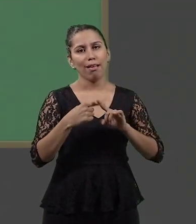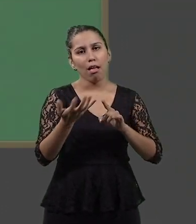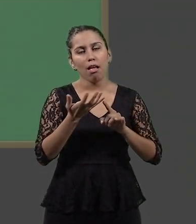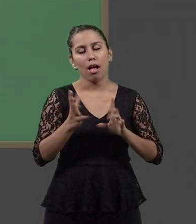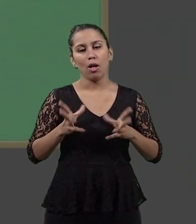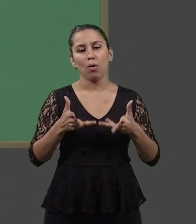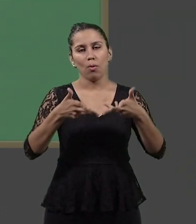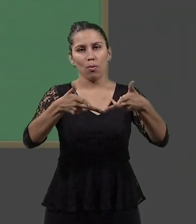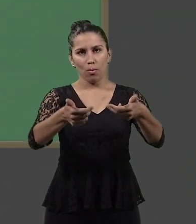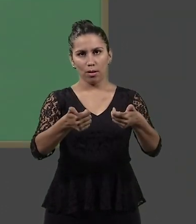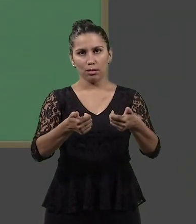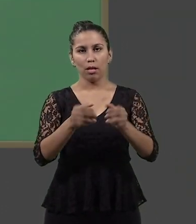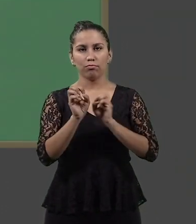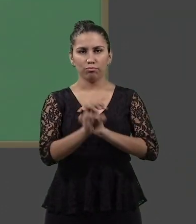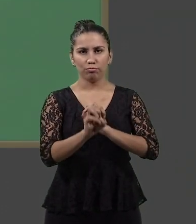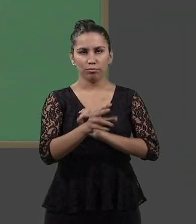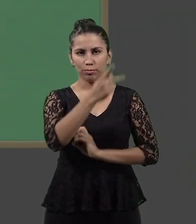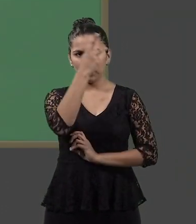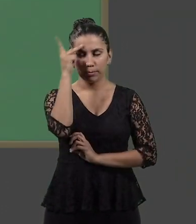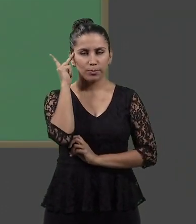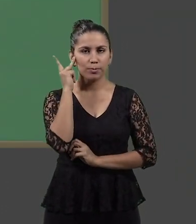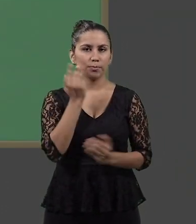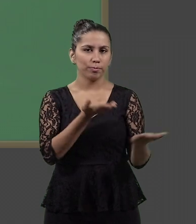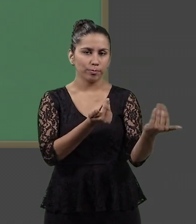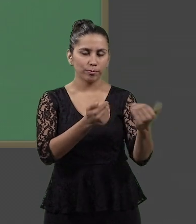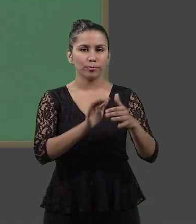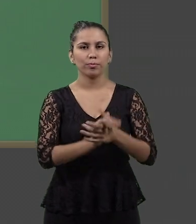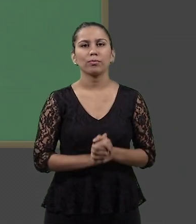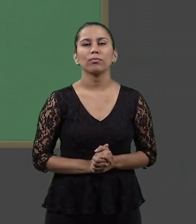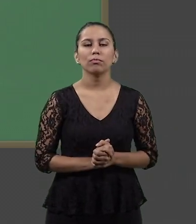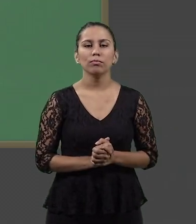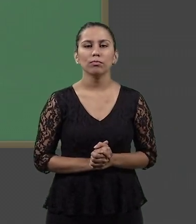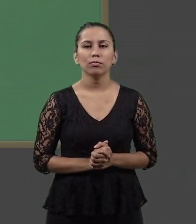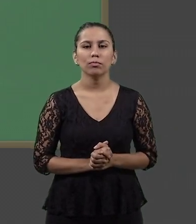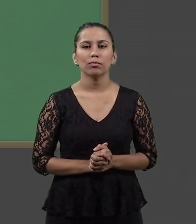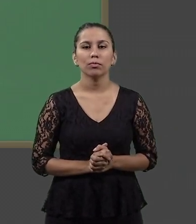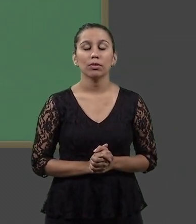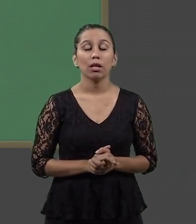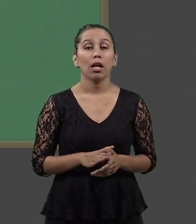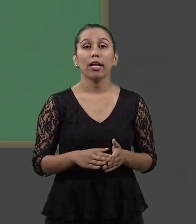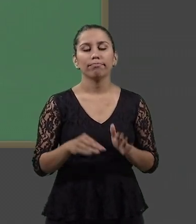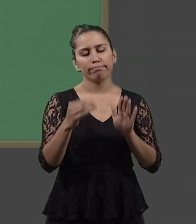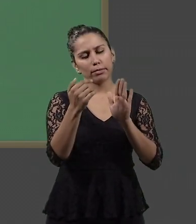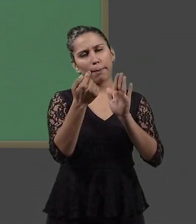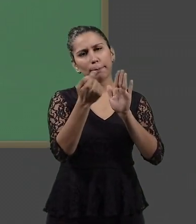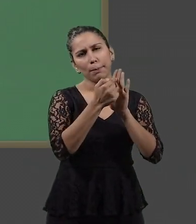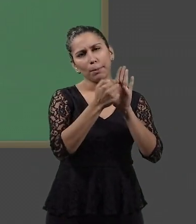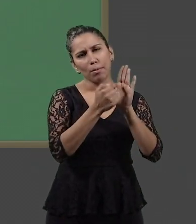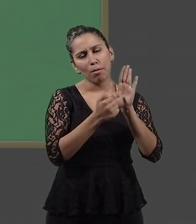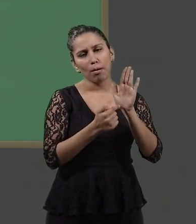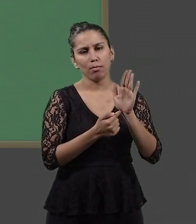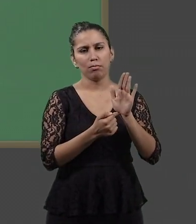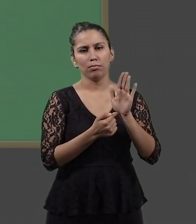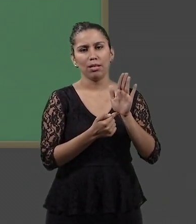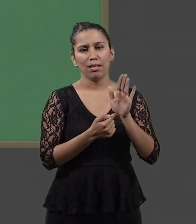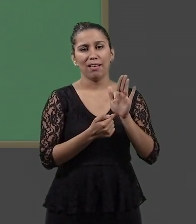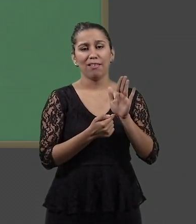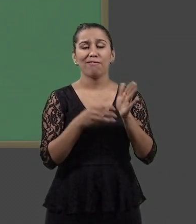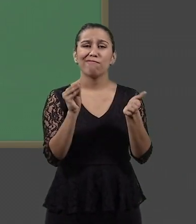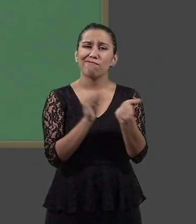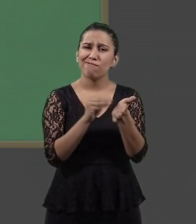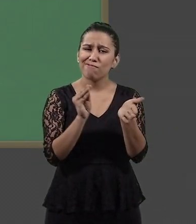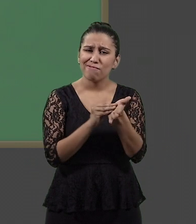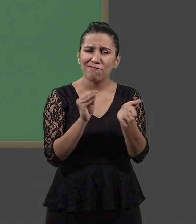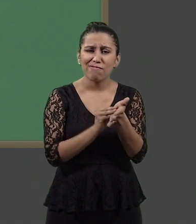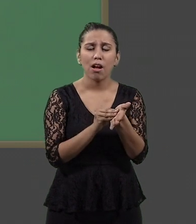Entre as principais constatações da Auditoria estão a carência de pelo menos 32 mil professores com formação específica nas